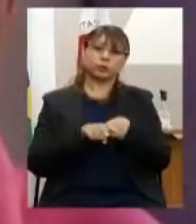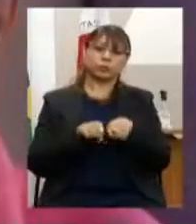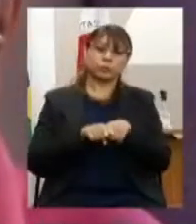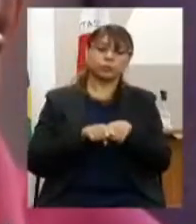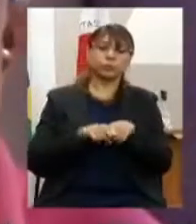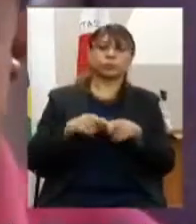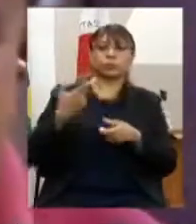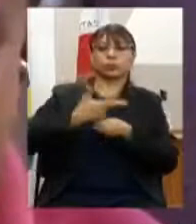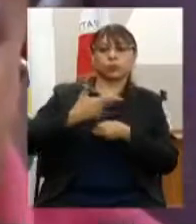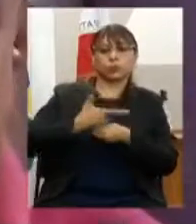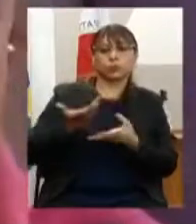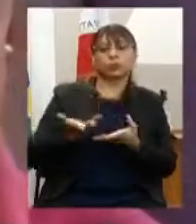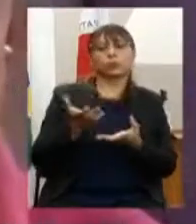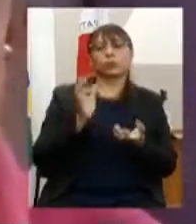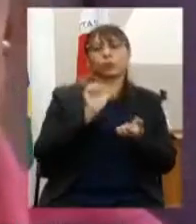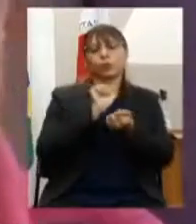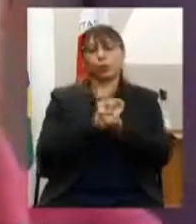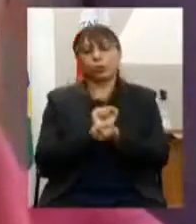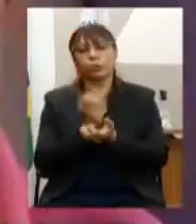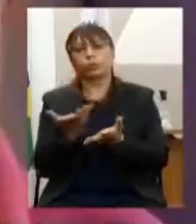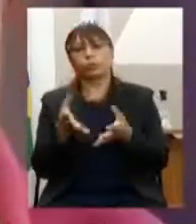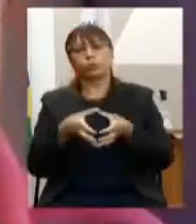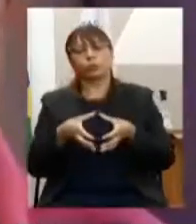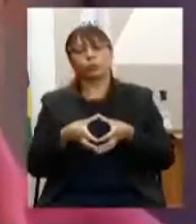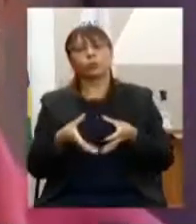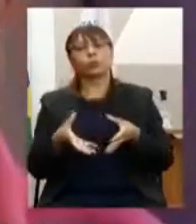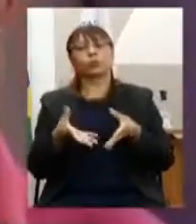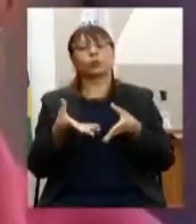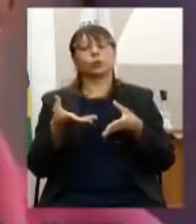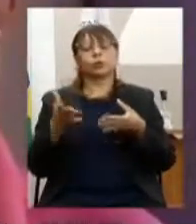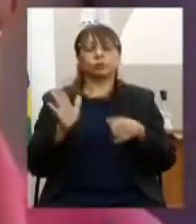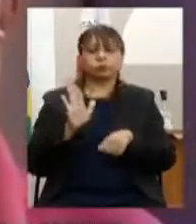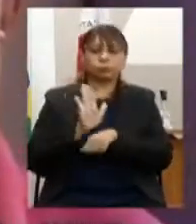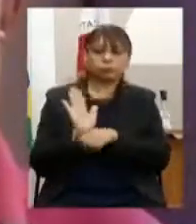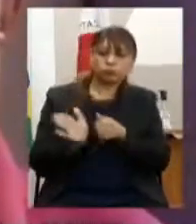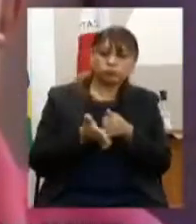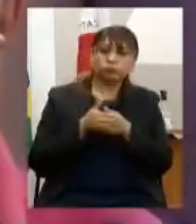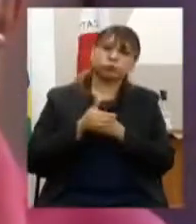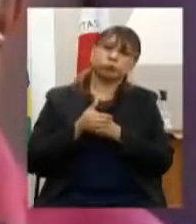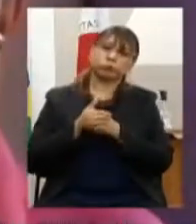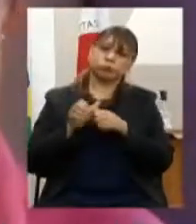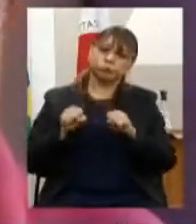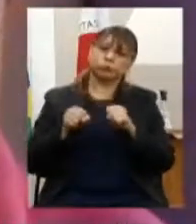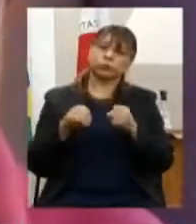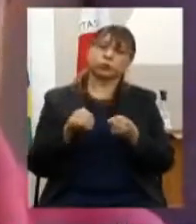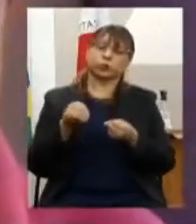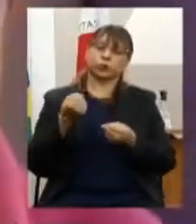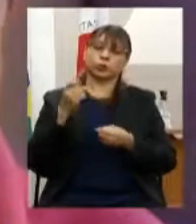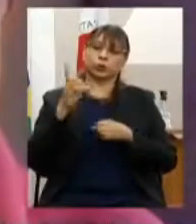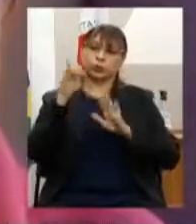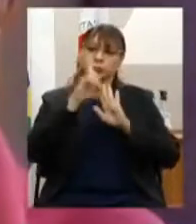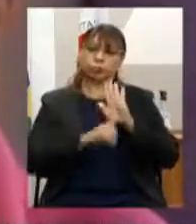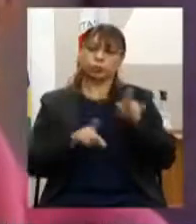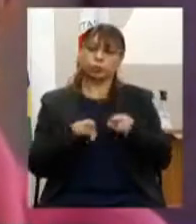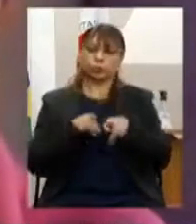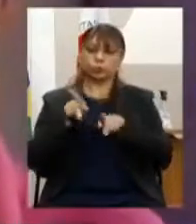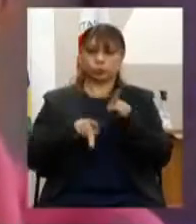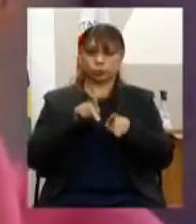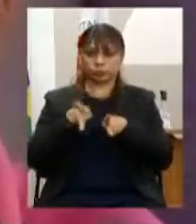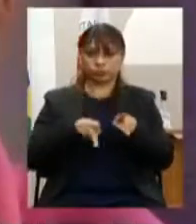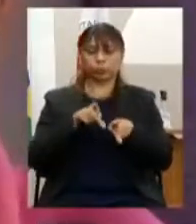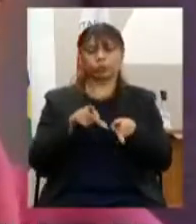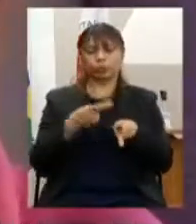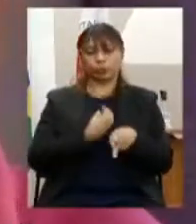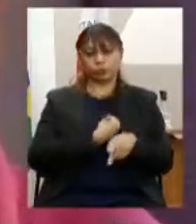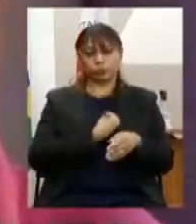Quilombolas, Territórios, Promoção e Proteção de Direitos, Proteção a População em Situação de